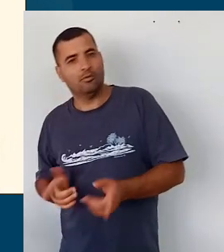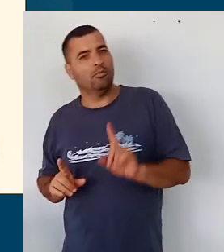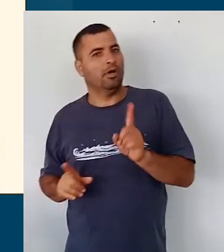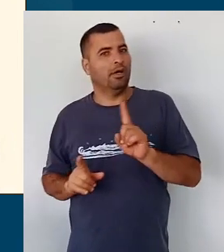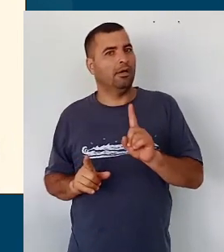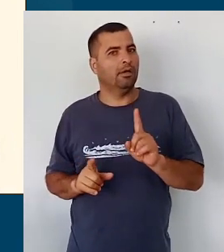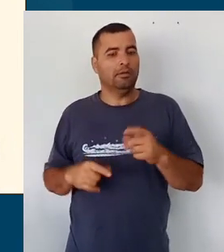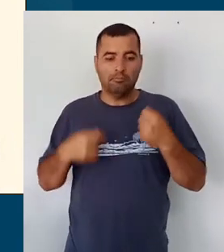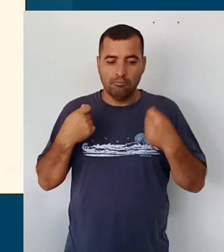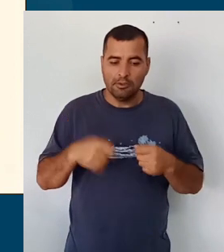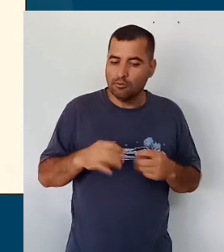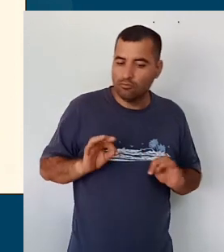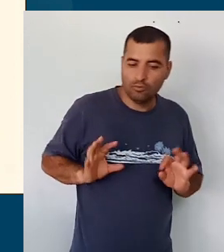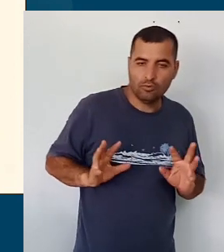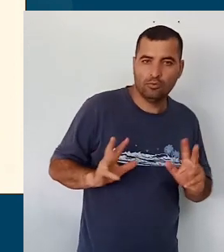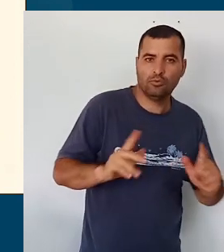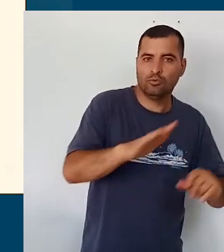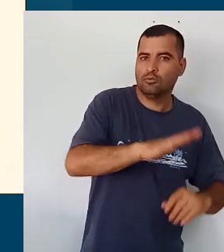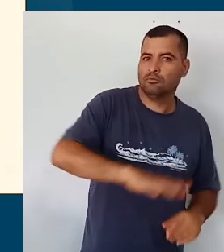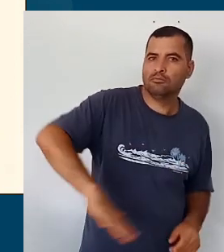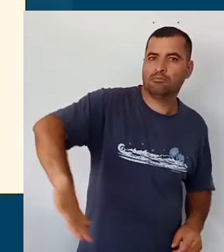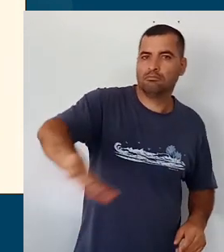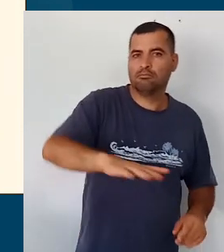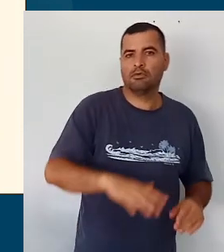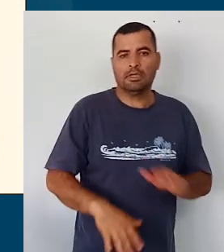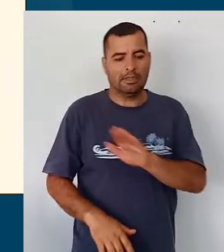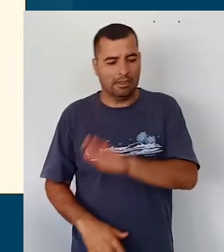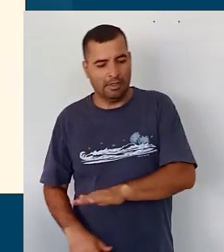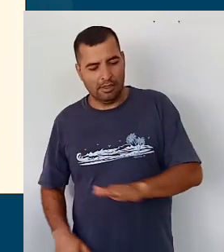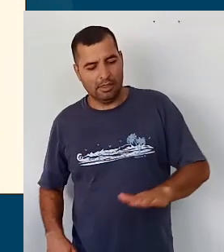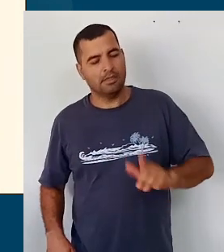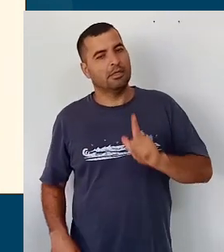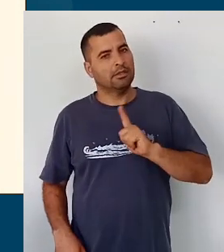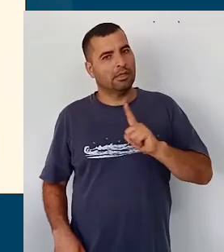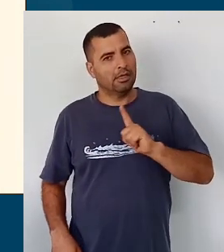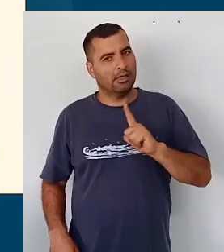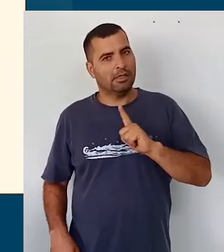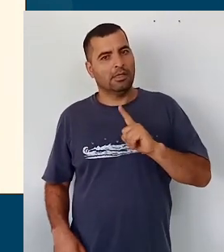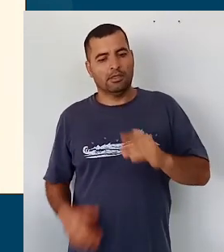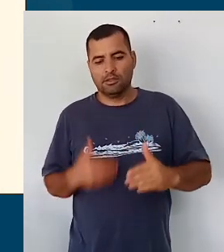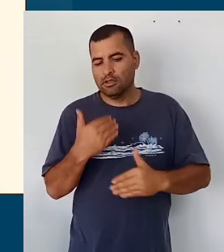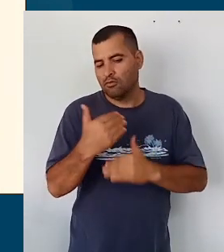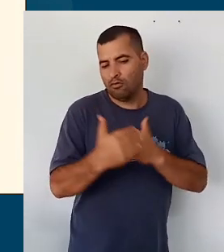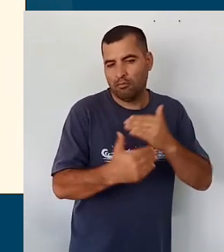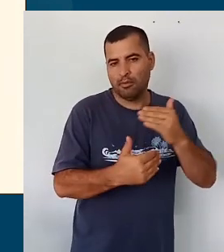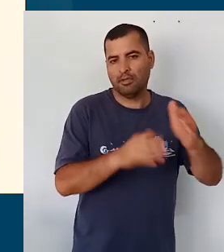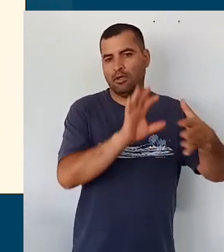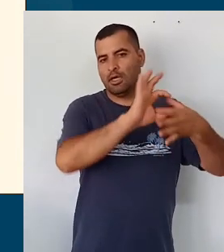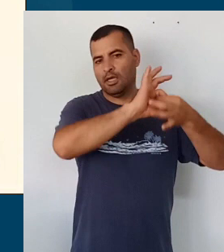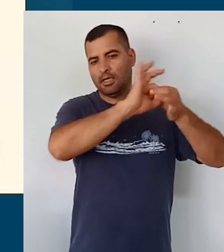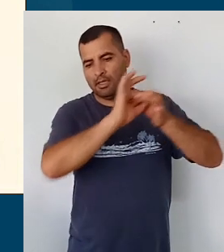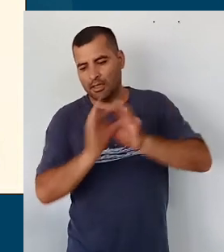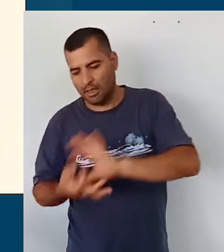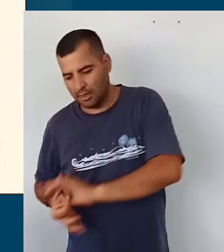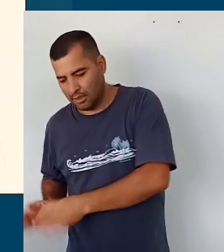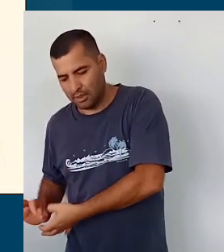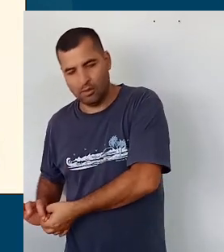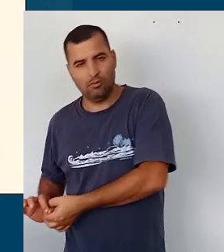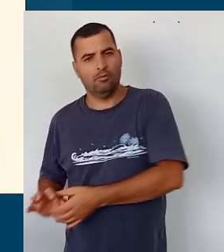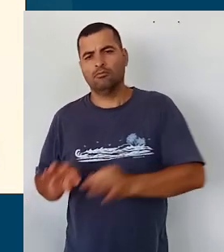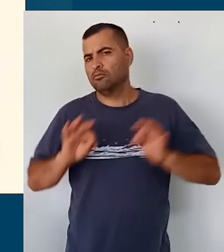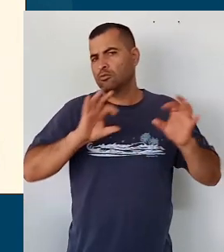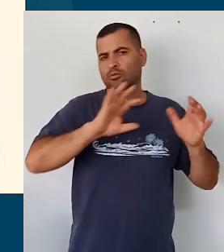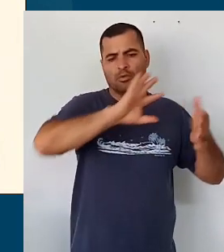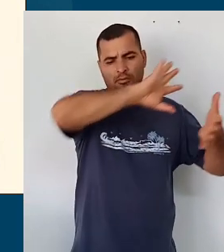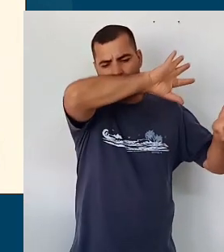são crianças que devem ser olhadas com esse olhar do desenvolvimento integral, da formação